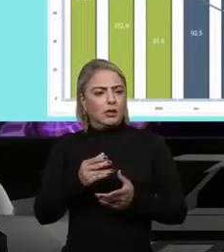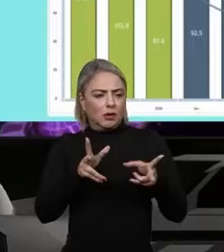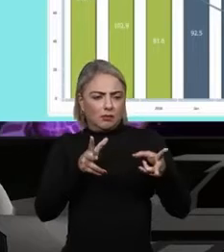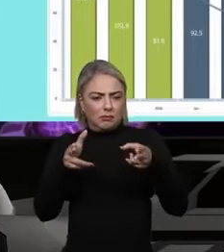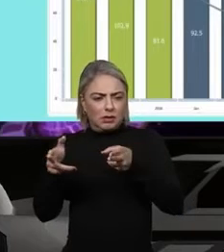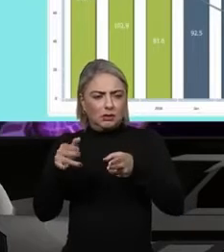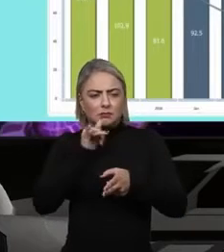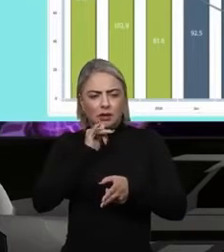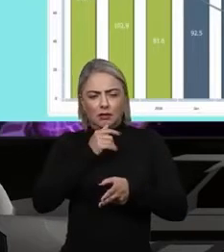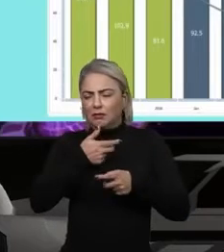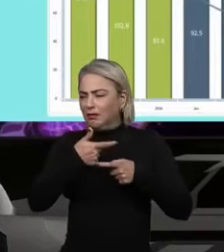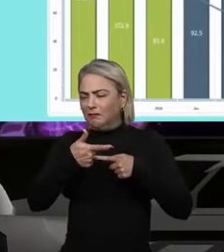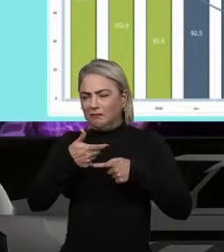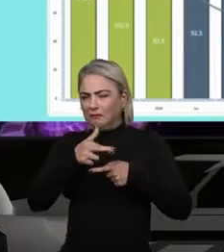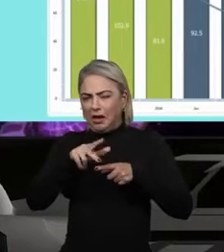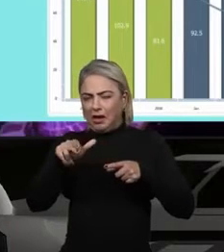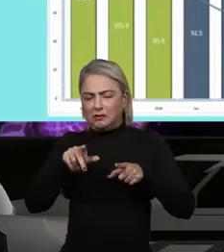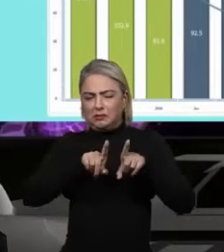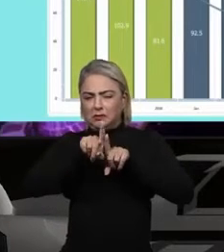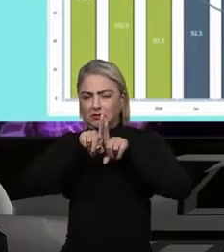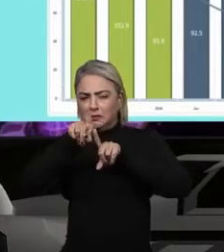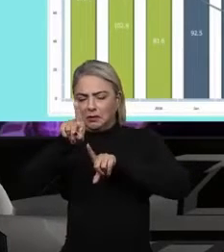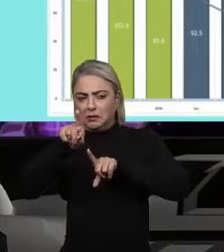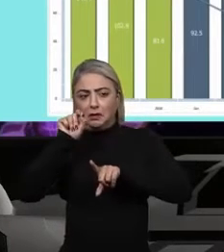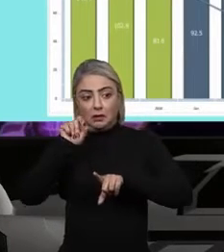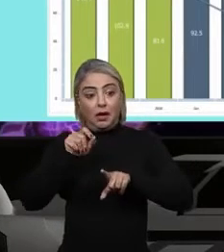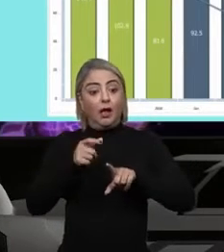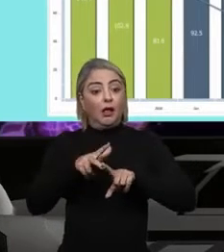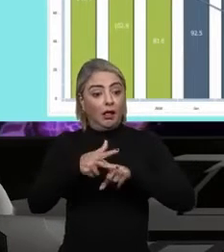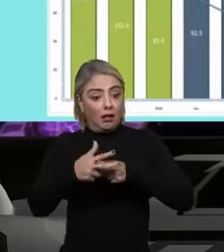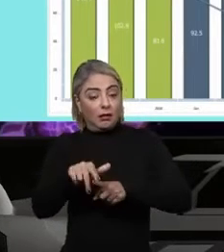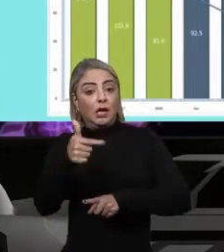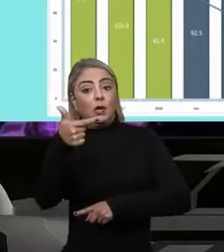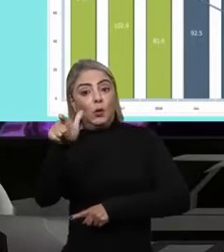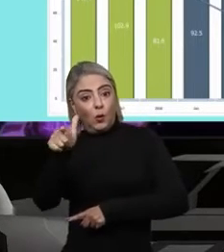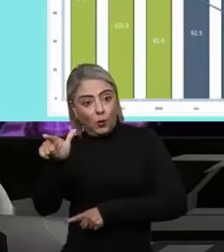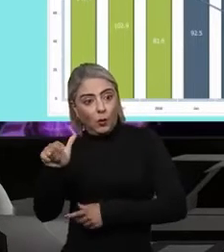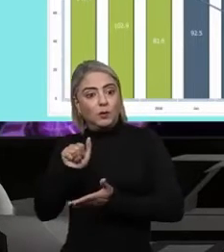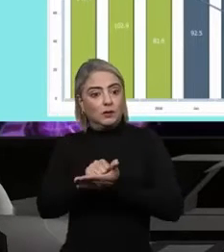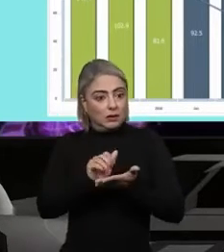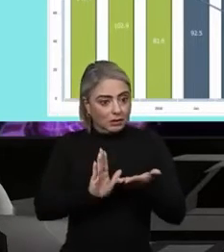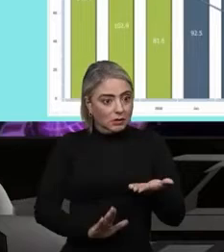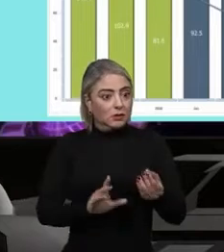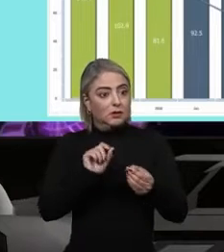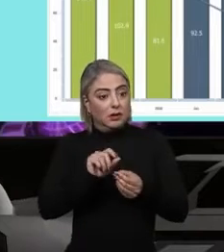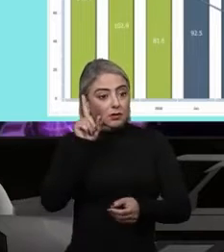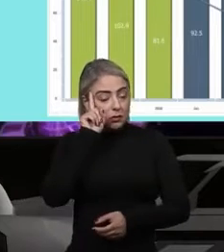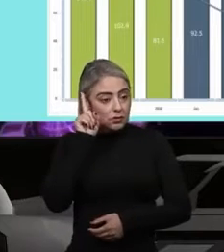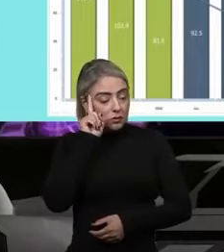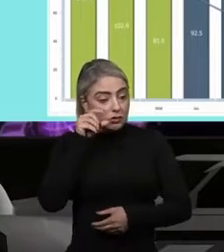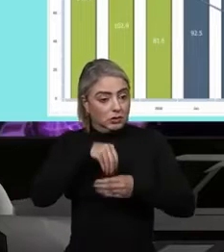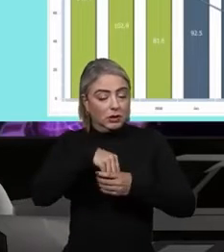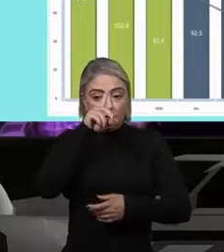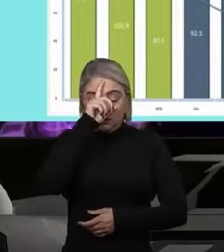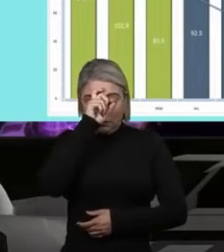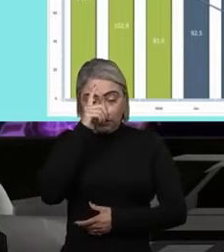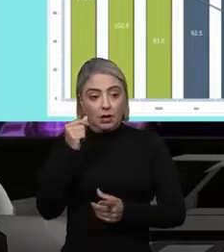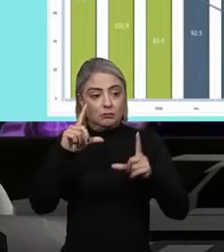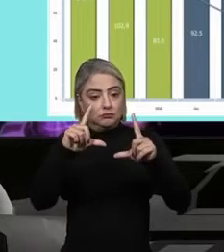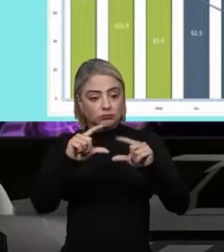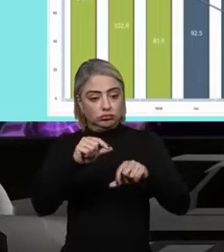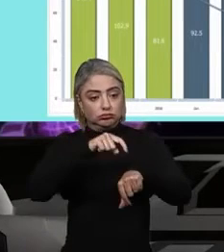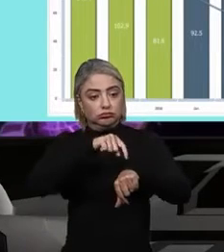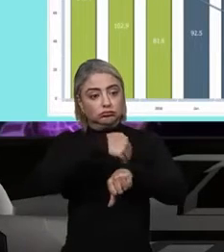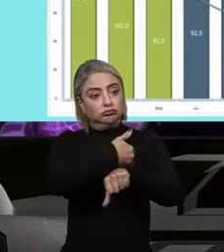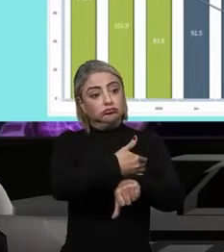existem vários outros indicadores. E é claro, além dessa ferramenta, outras ações são feitas diariamente no hospital para poder reduzir o tempo de